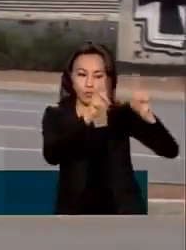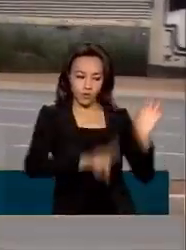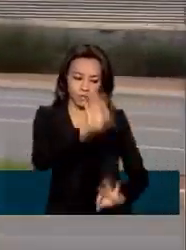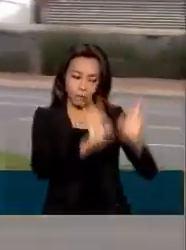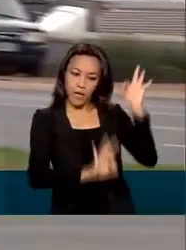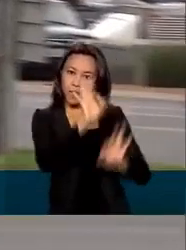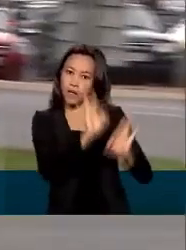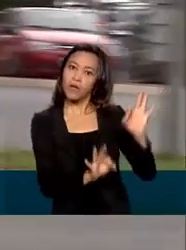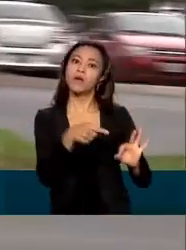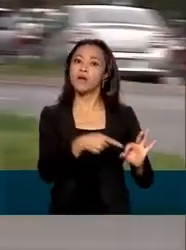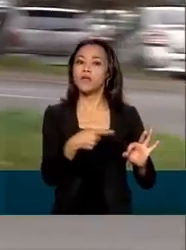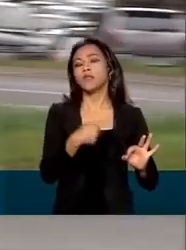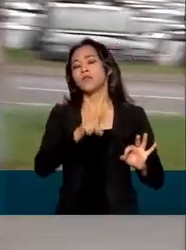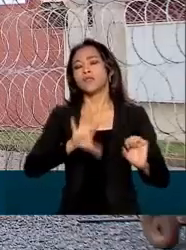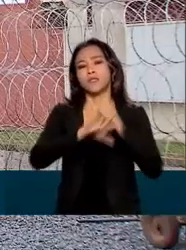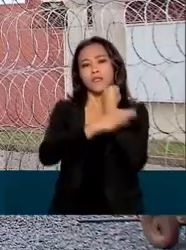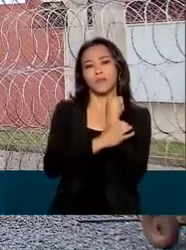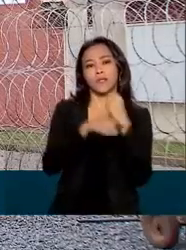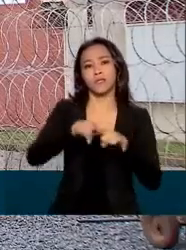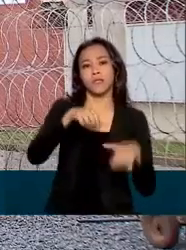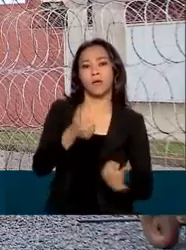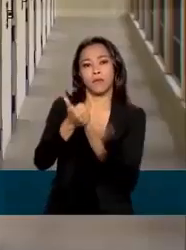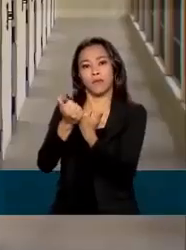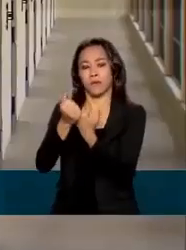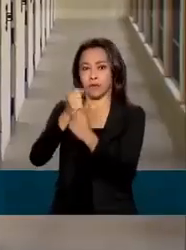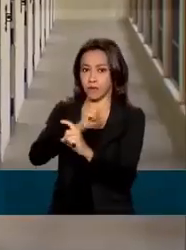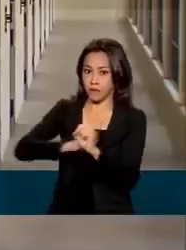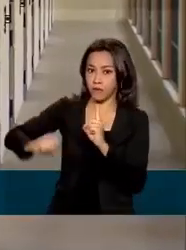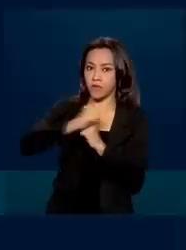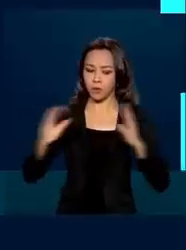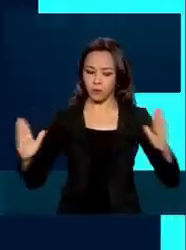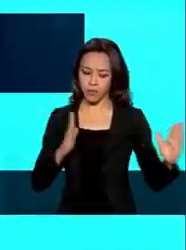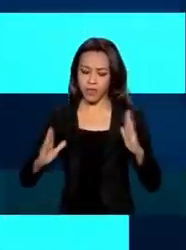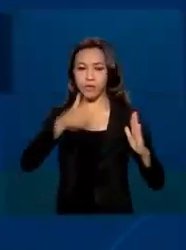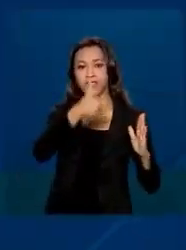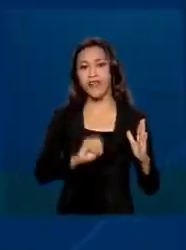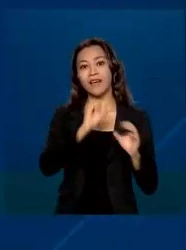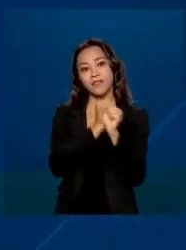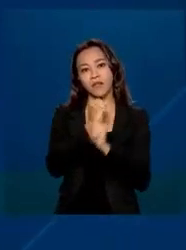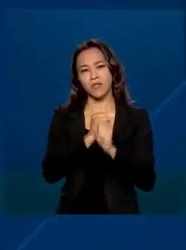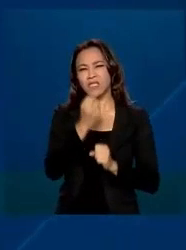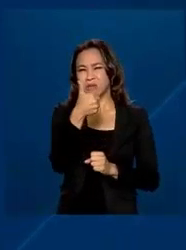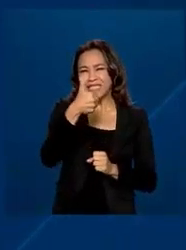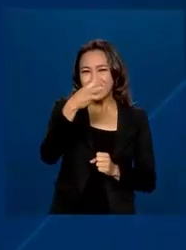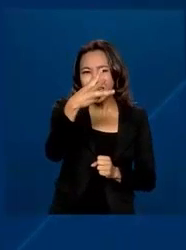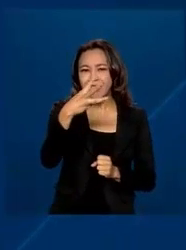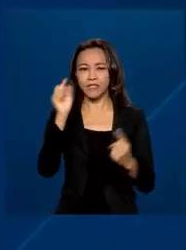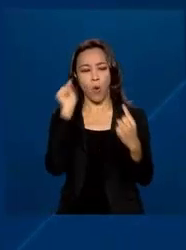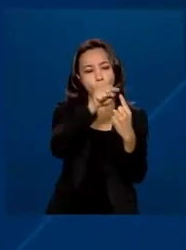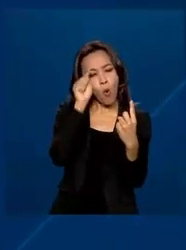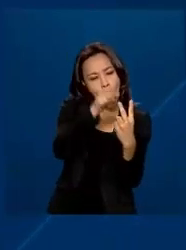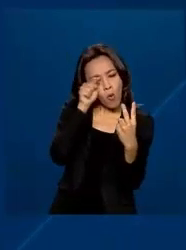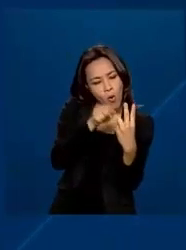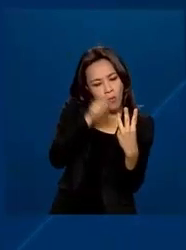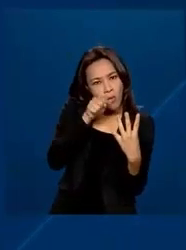Segurança Pública e Defesa Social Tem o prazo de duração de 10 anos São 13 metas a serem cumpridas até